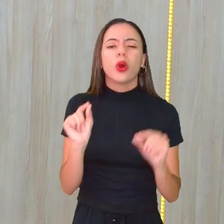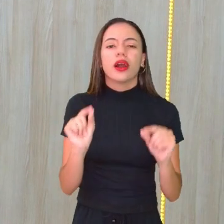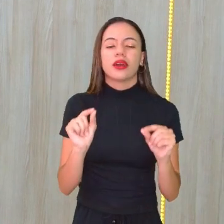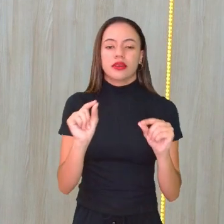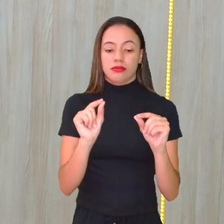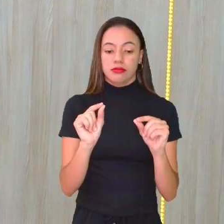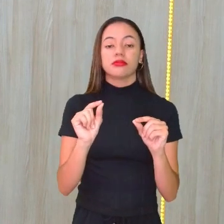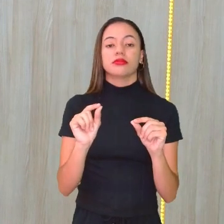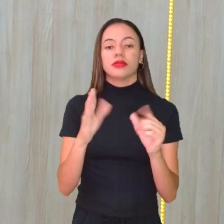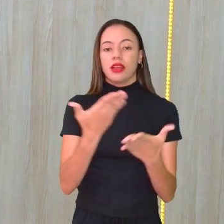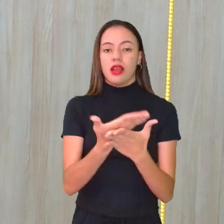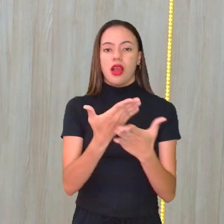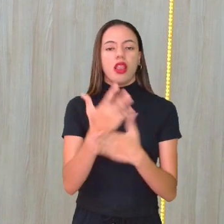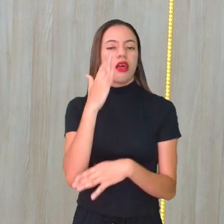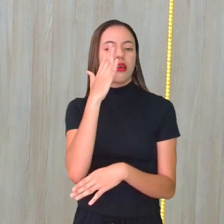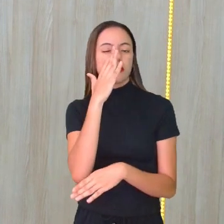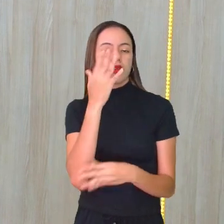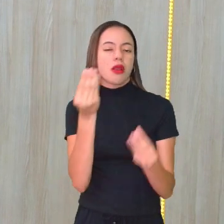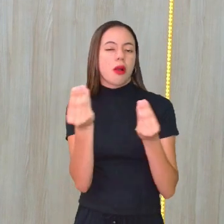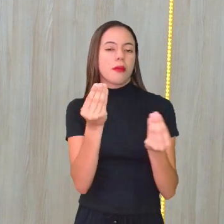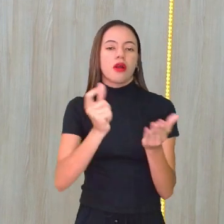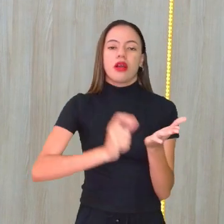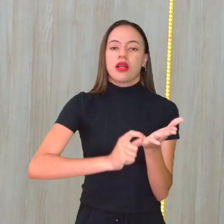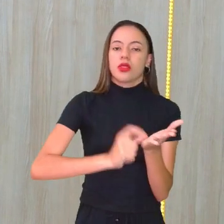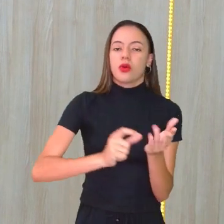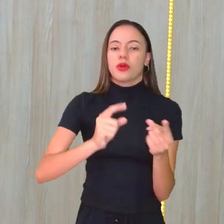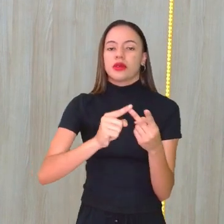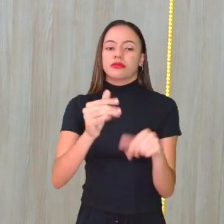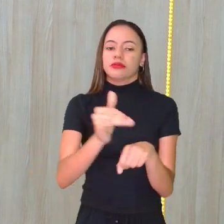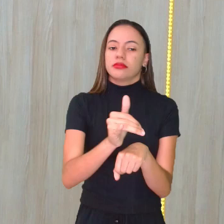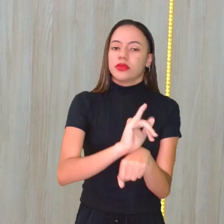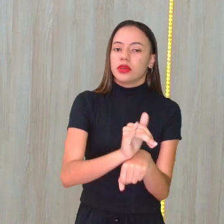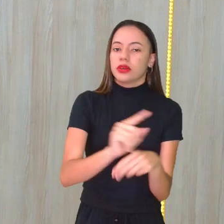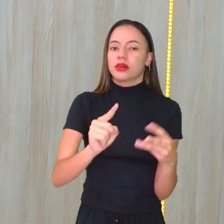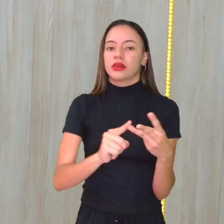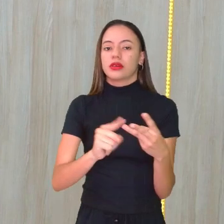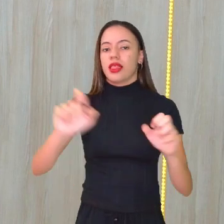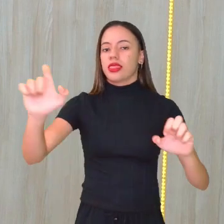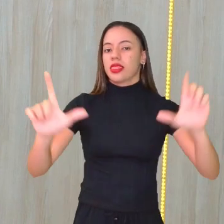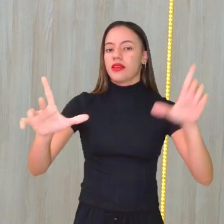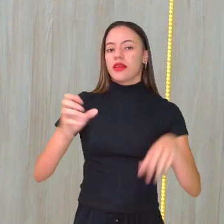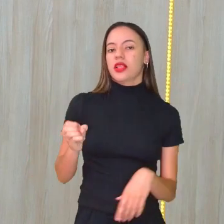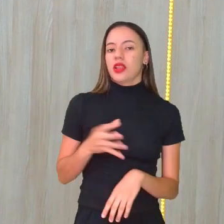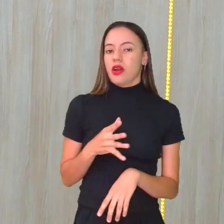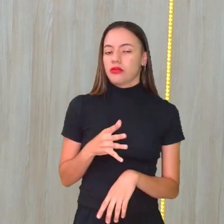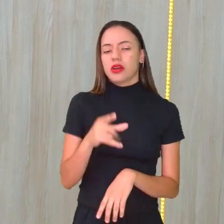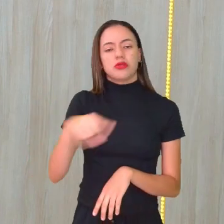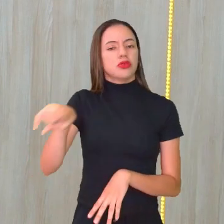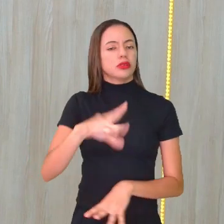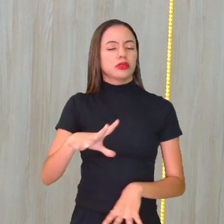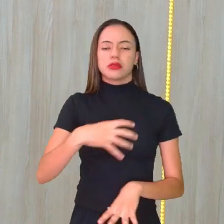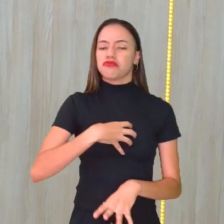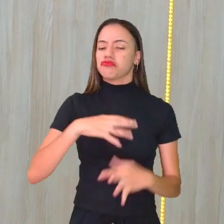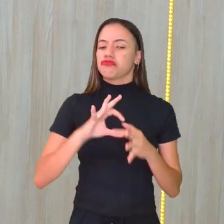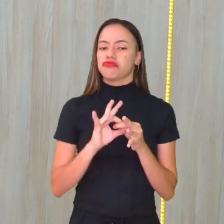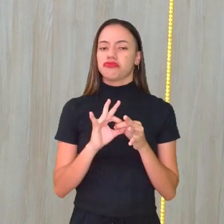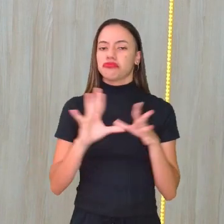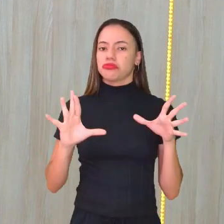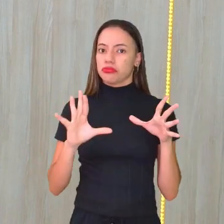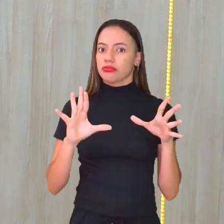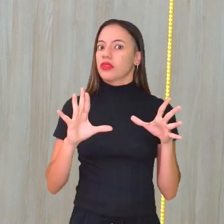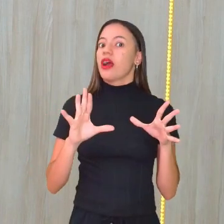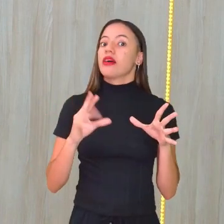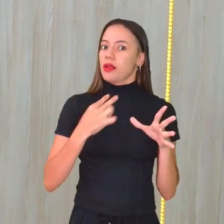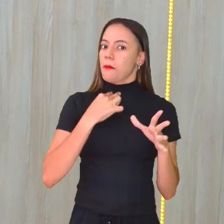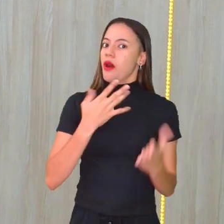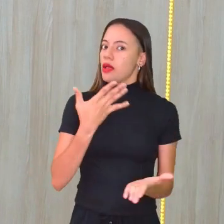aula pelo aplicativo, pelo YouTube, pela TV Nova. Então fiquem à vontade que não pode deixar de assistir